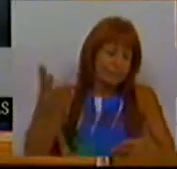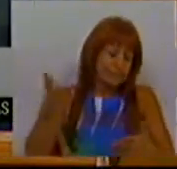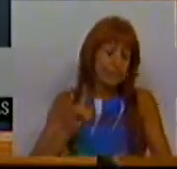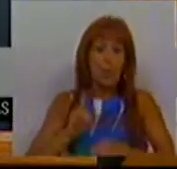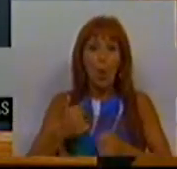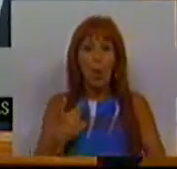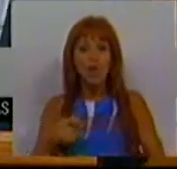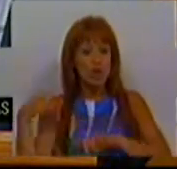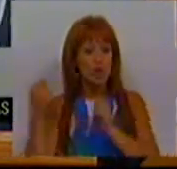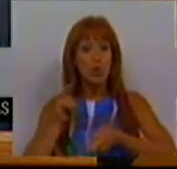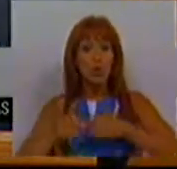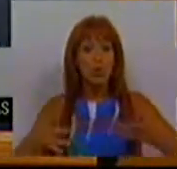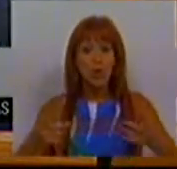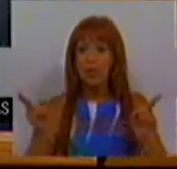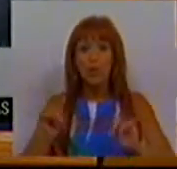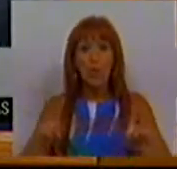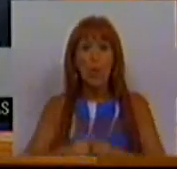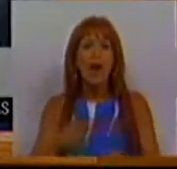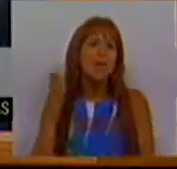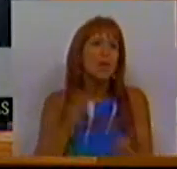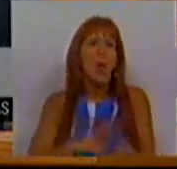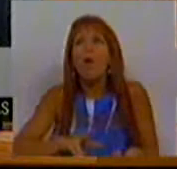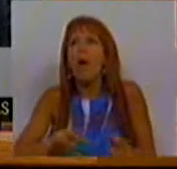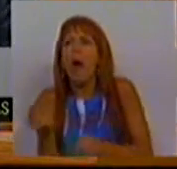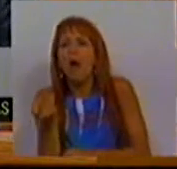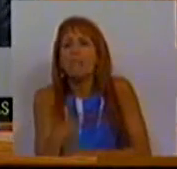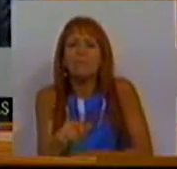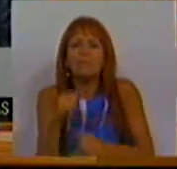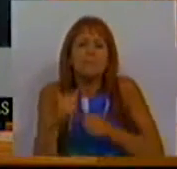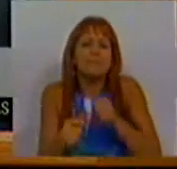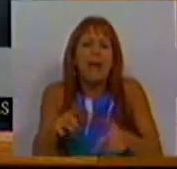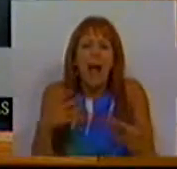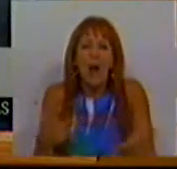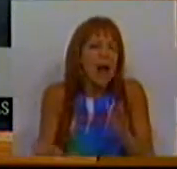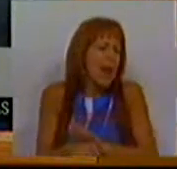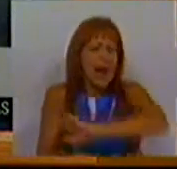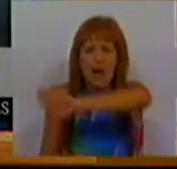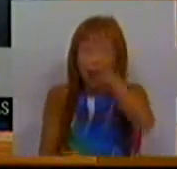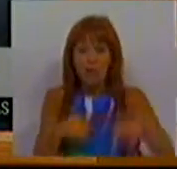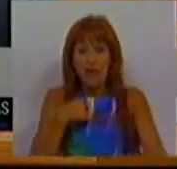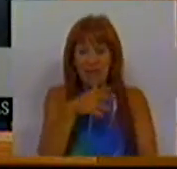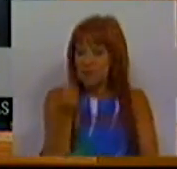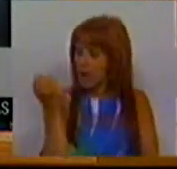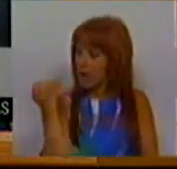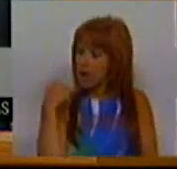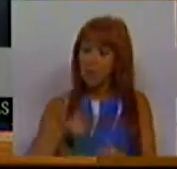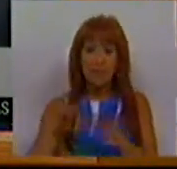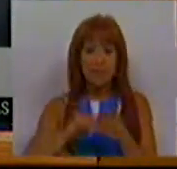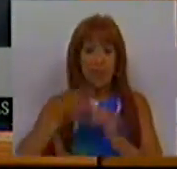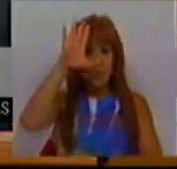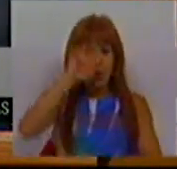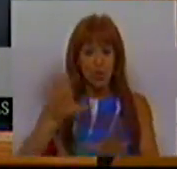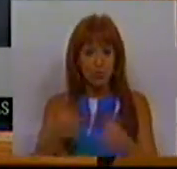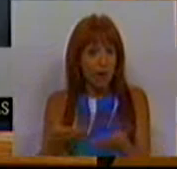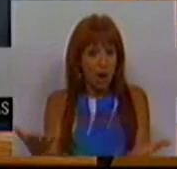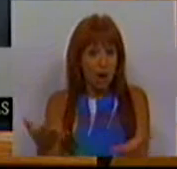Aquilo que hoje aqui discutimos não é uma mera alteração cirúrgica à atual lei. Como disse recentemente o Secretário de Estado